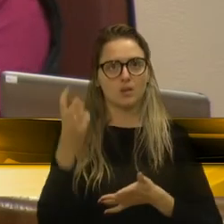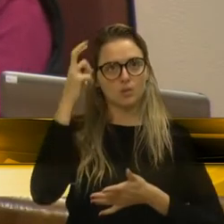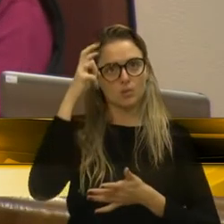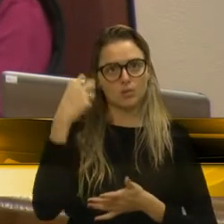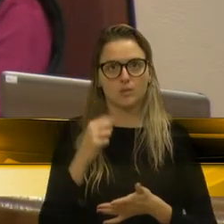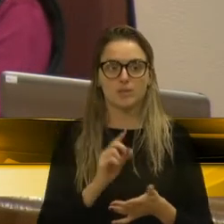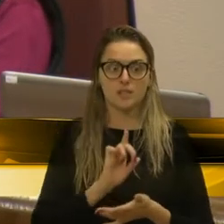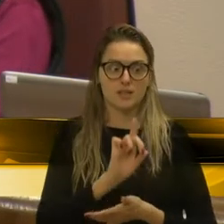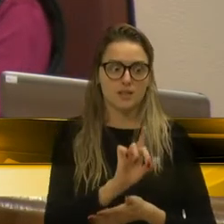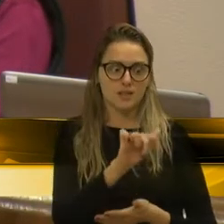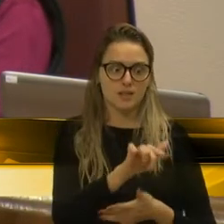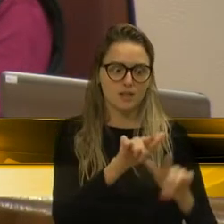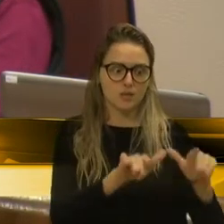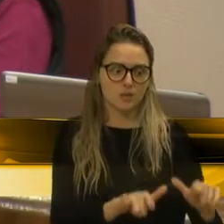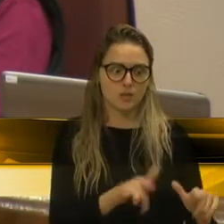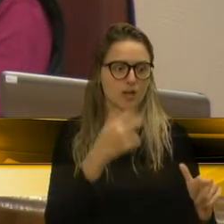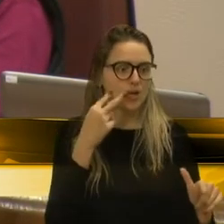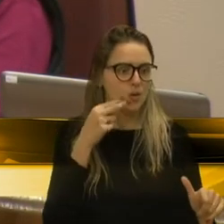estar lá verificando.